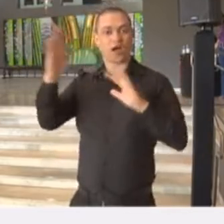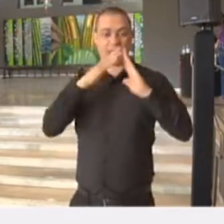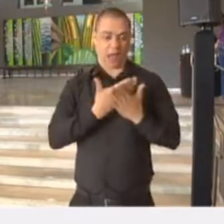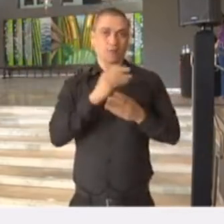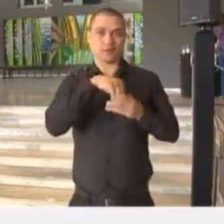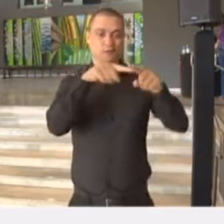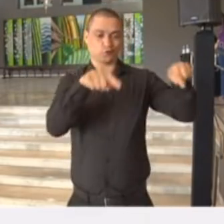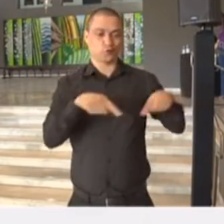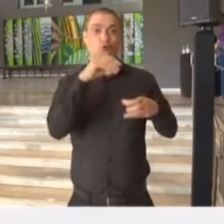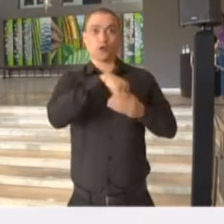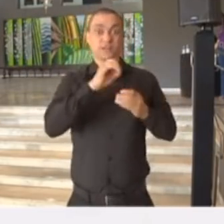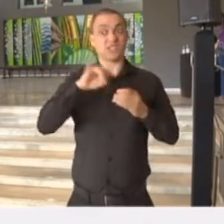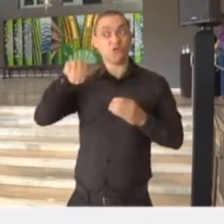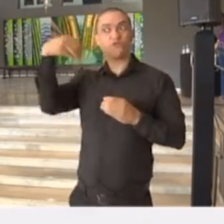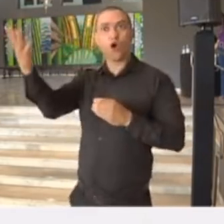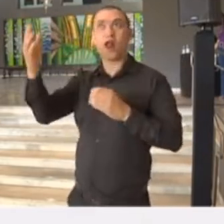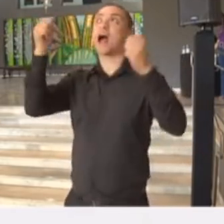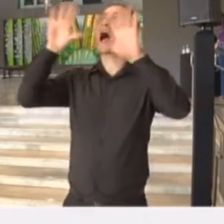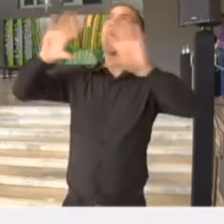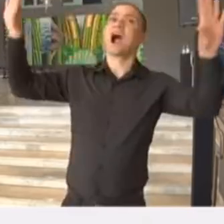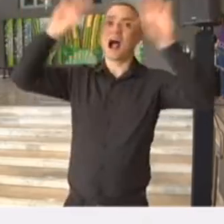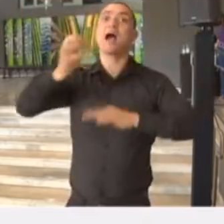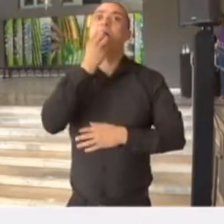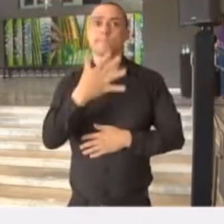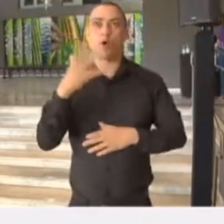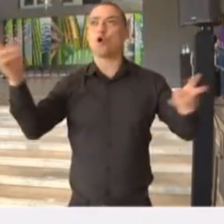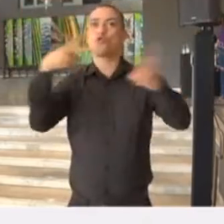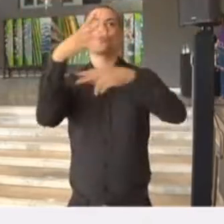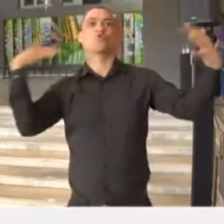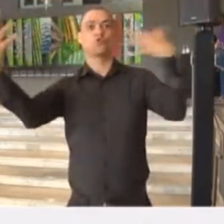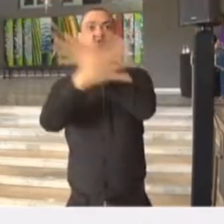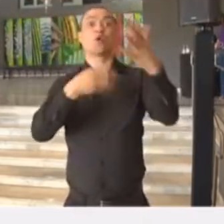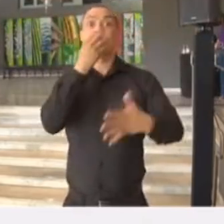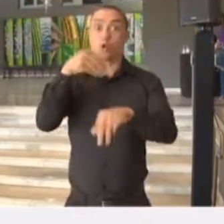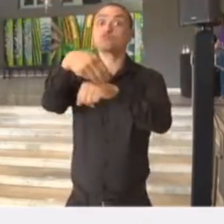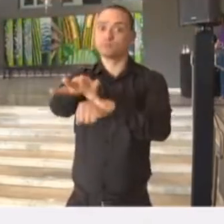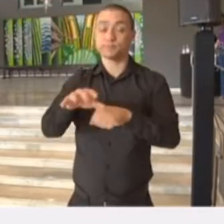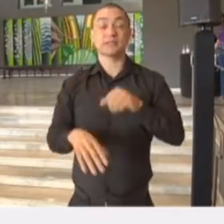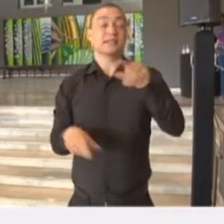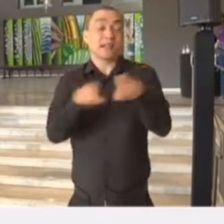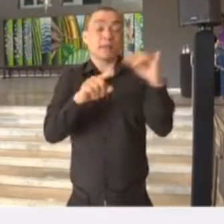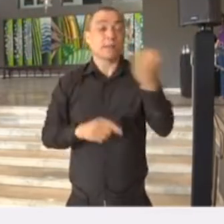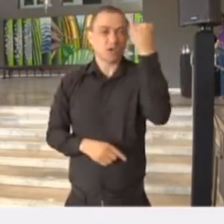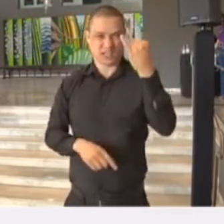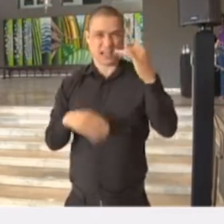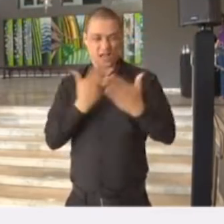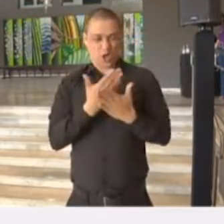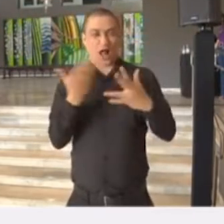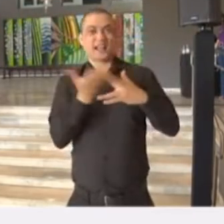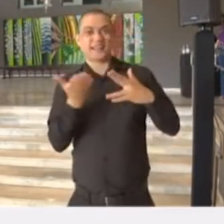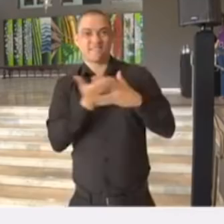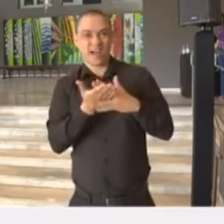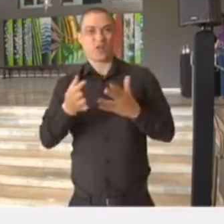puderem, espaços mais amplos, extremamente arejados. Ainda temos uma recomendação importante de que os intervalos dos recreios